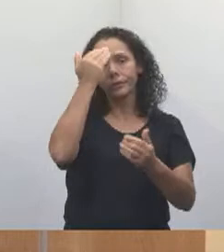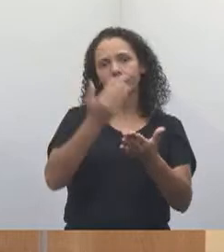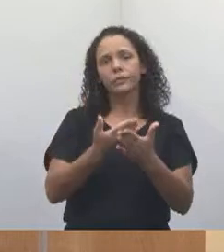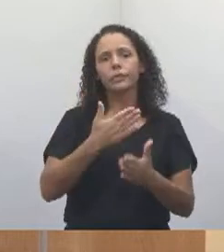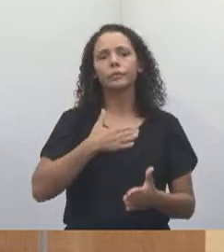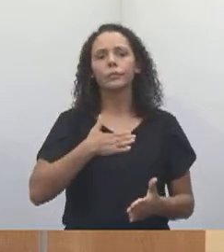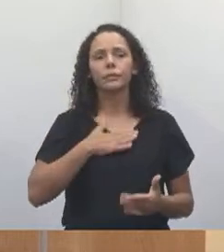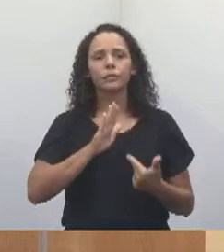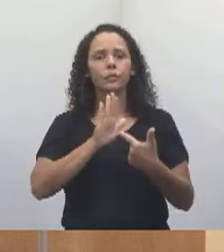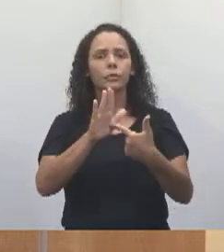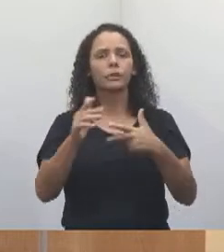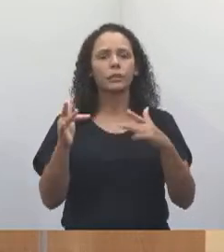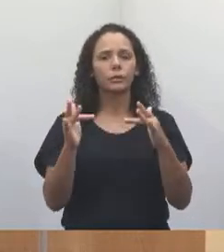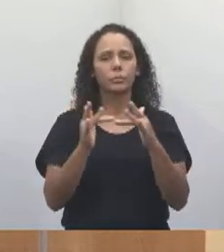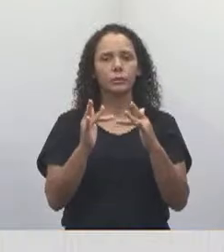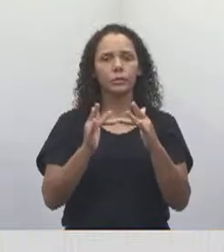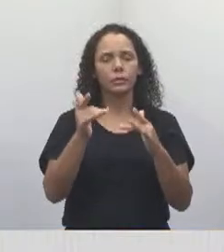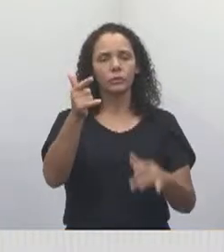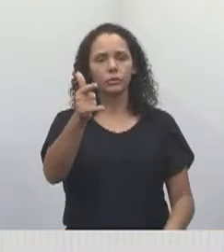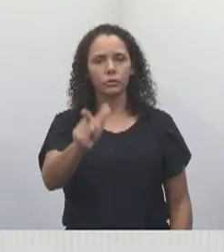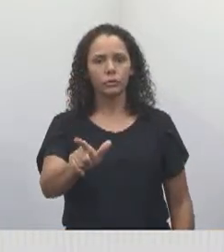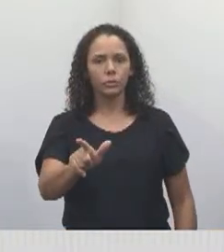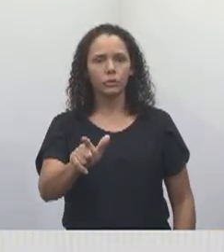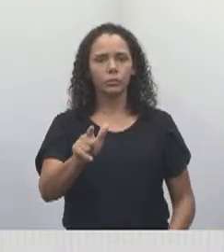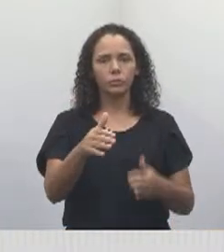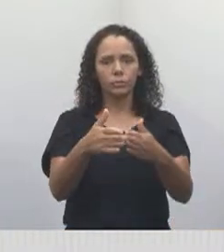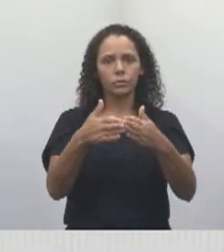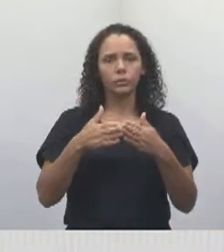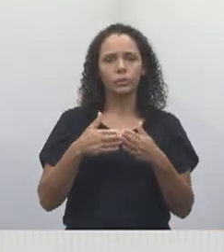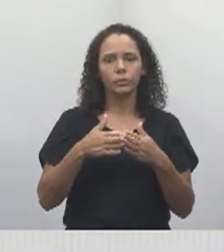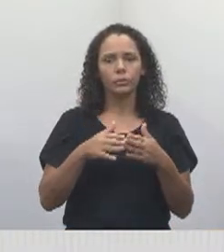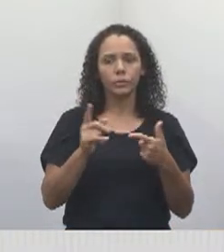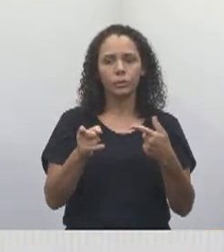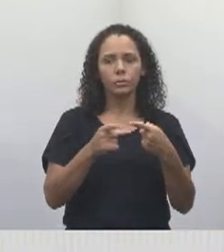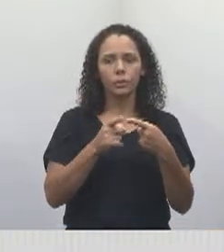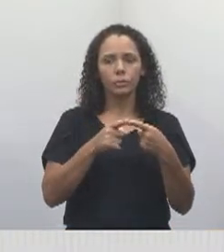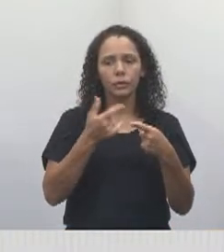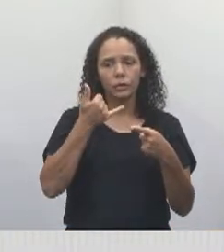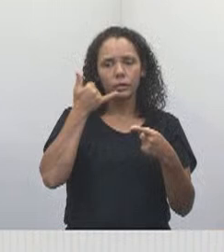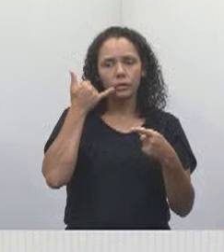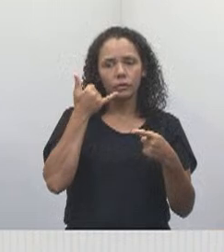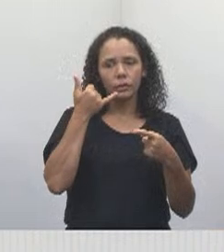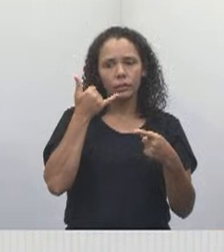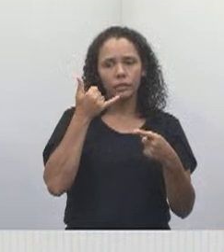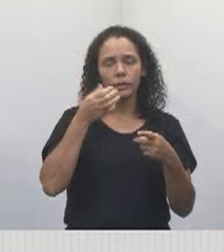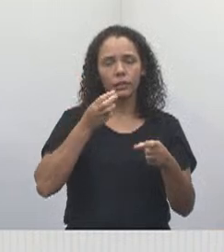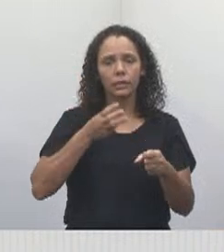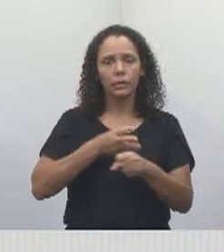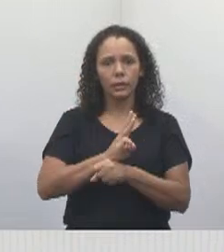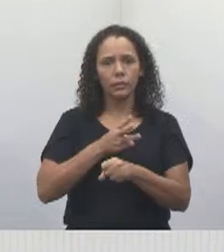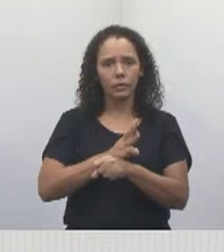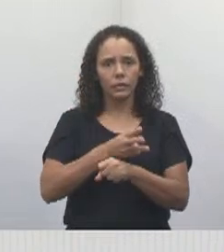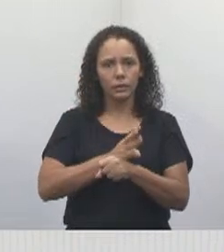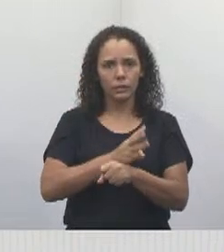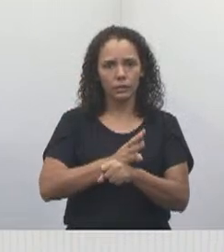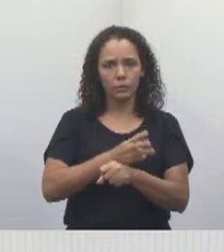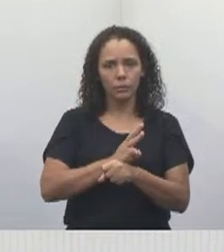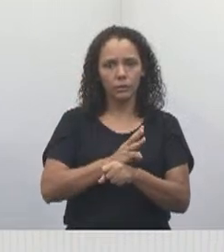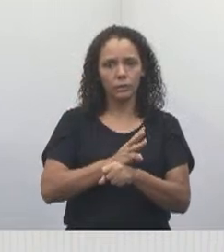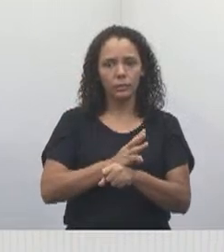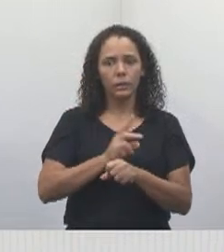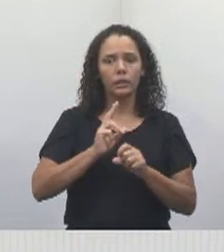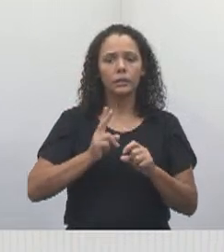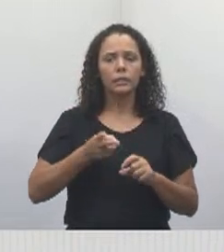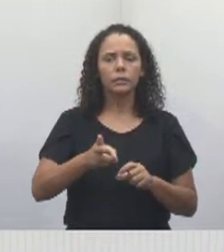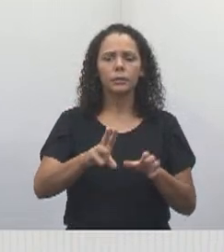meus contatos. Vou pedir para que coloque mais uma vez, por favor. Esse primeiro telefone é o nosso WhatsApp. Estaremos